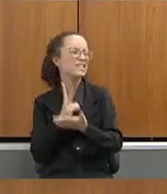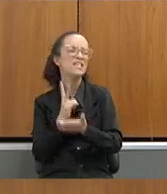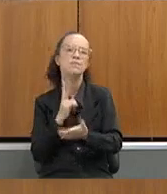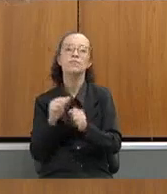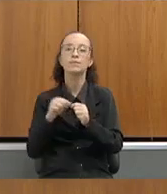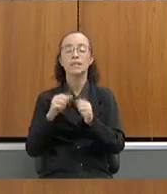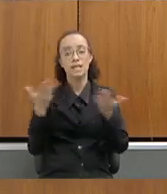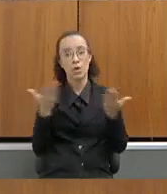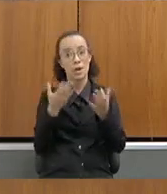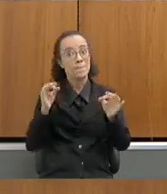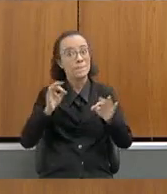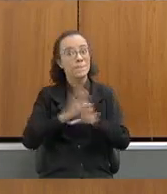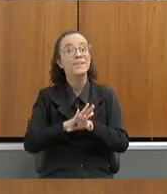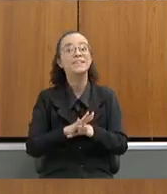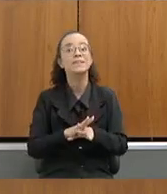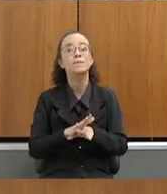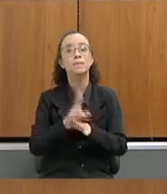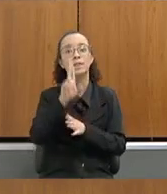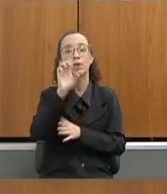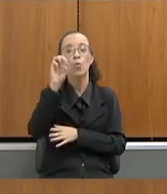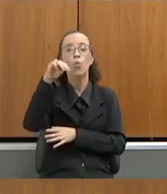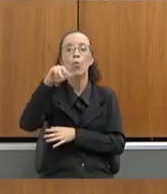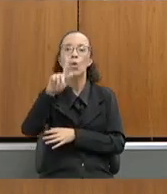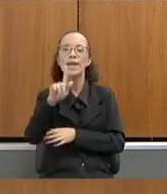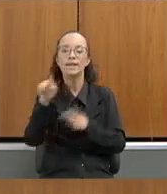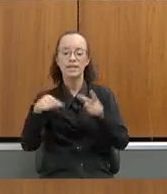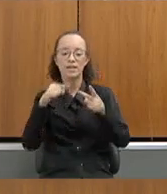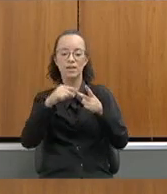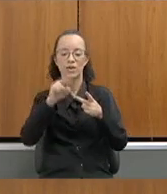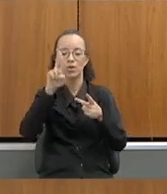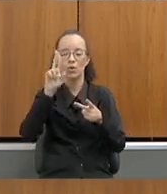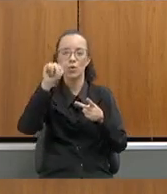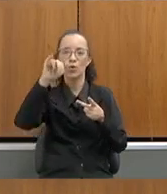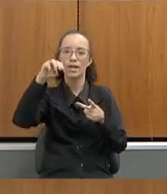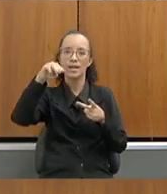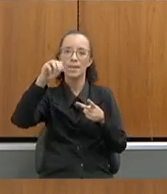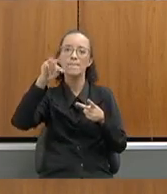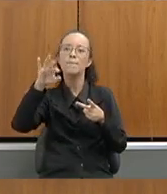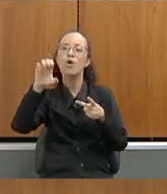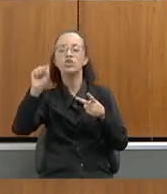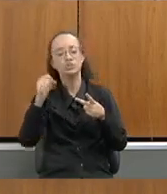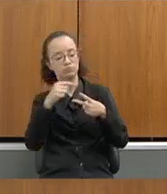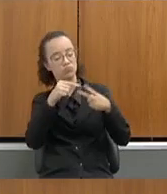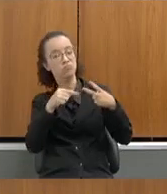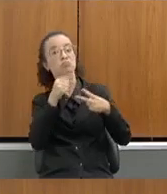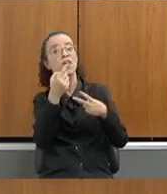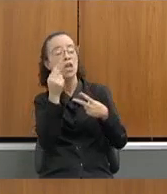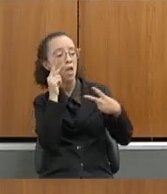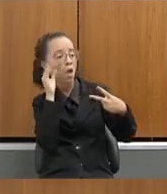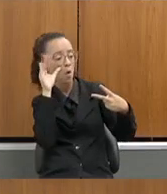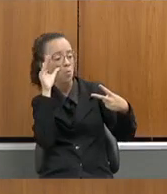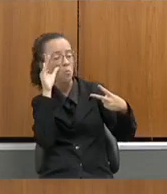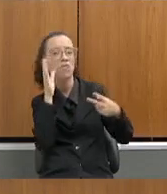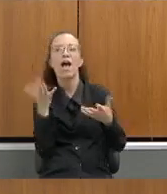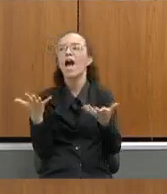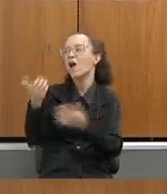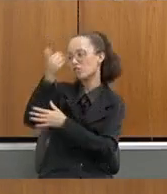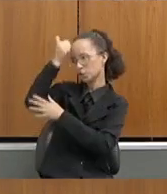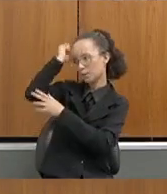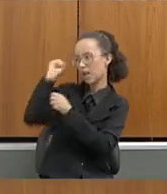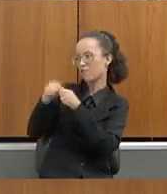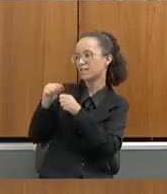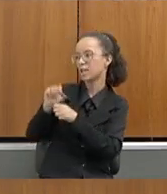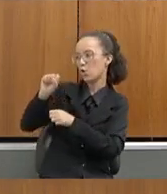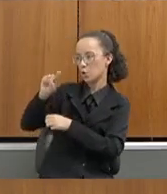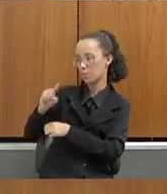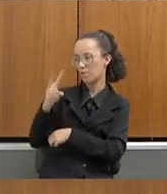E, para finalizar, o Engel e Unimontes, qual é o plano? Porque eu vi sua apresentação. Vamos fazer o vestibular, mais de 8 mil